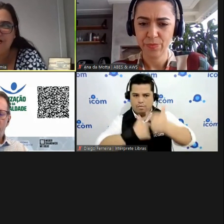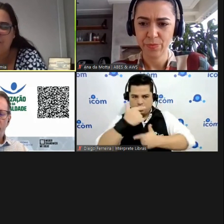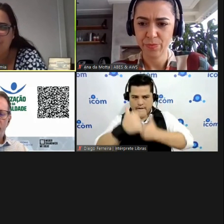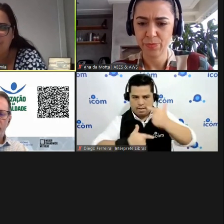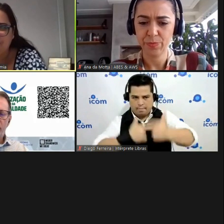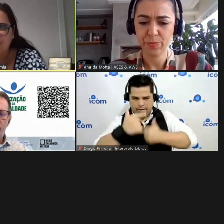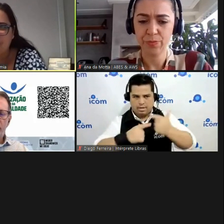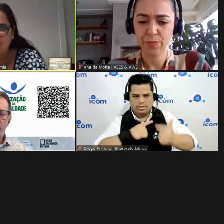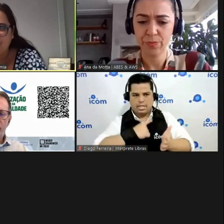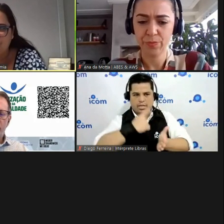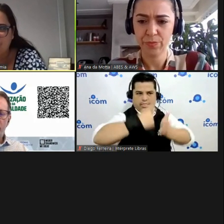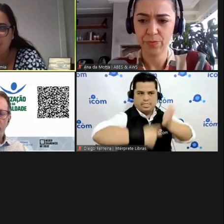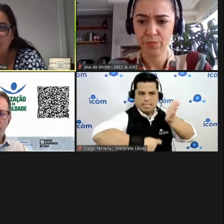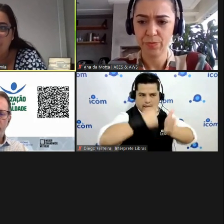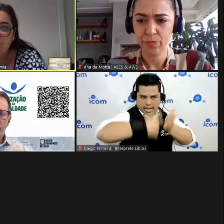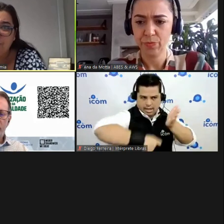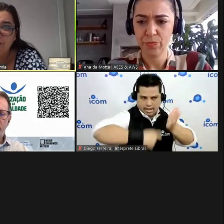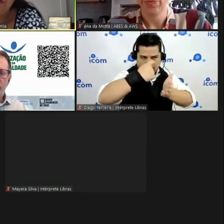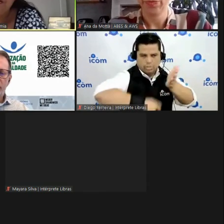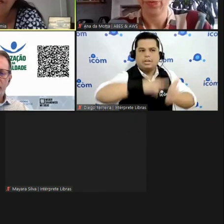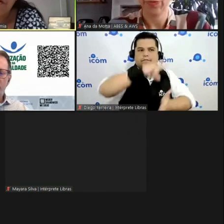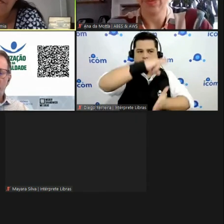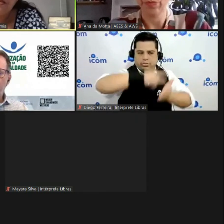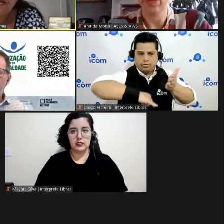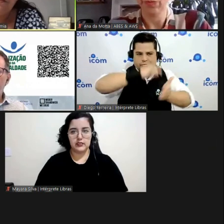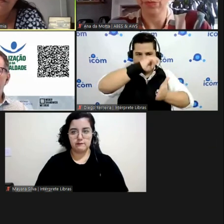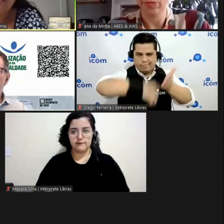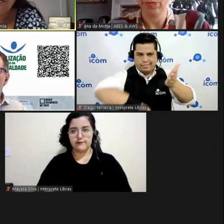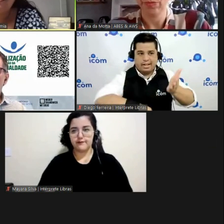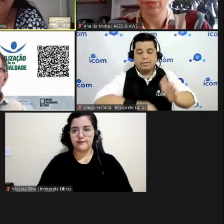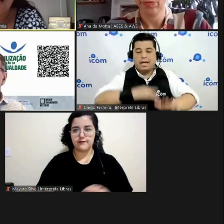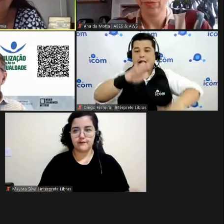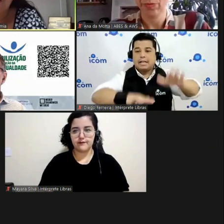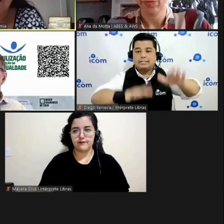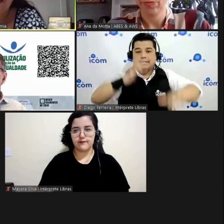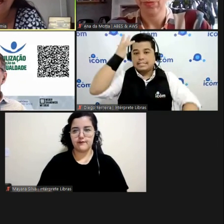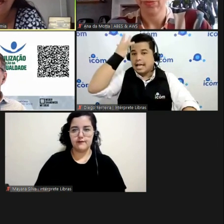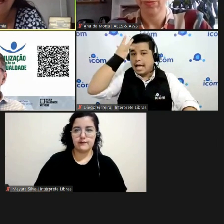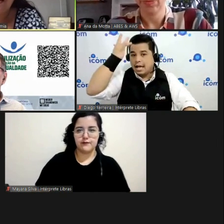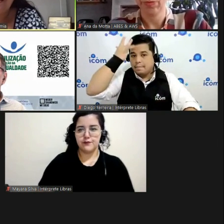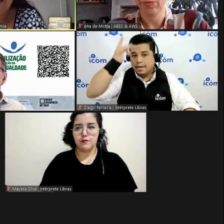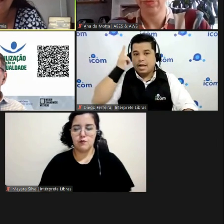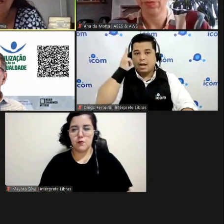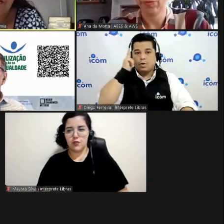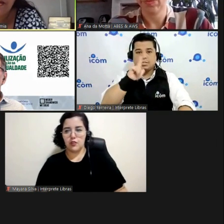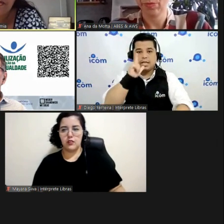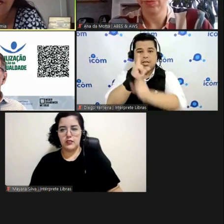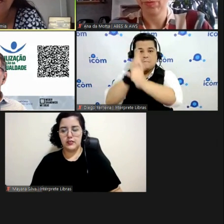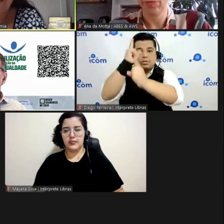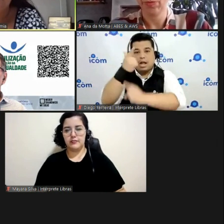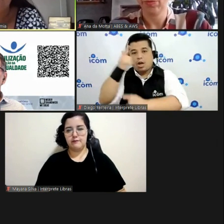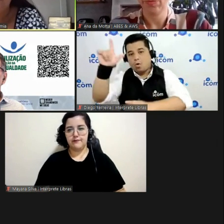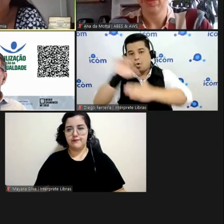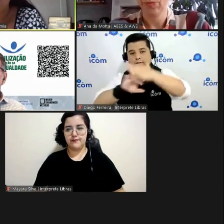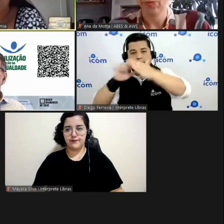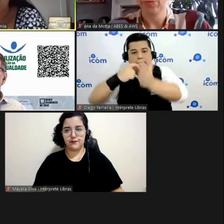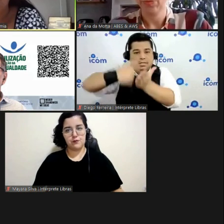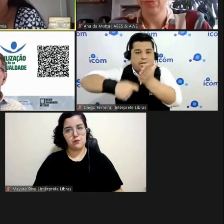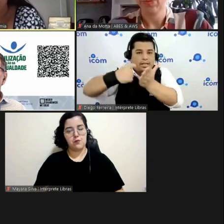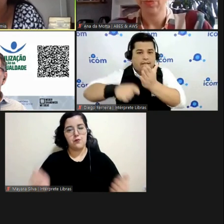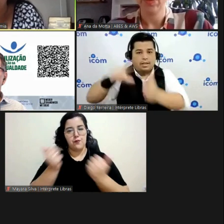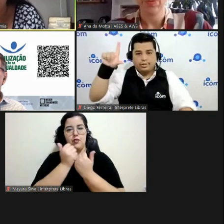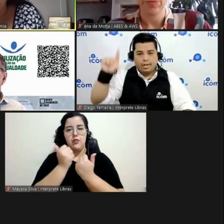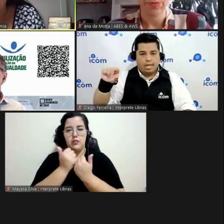garantir que a contratação é mais vantajosa então são momentos em que a vantajosidade ela é analisada realmente na hora da efetivação da